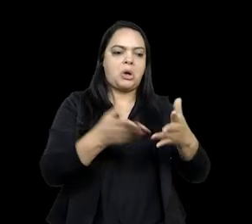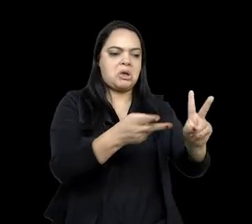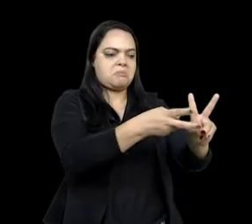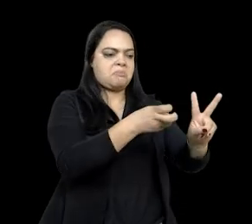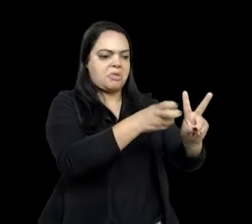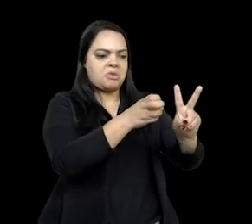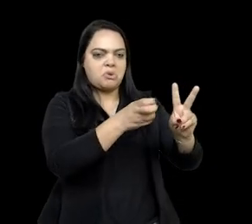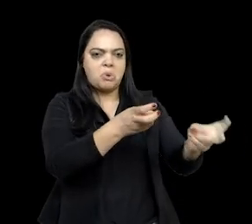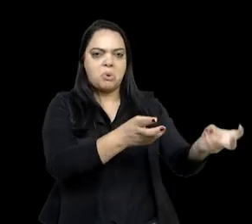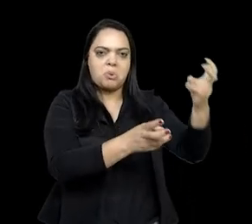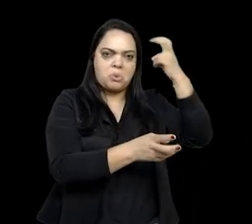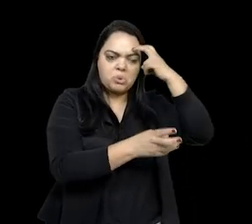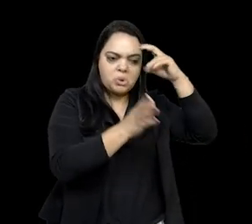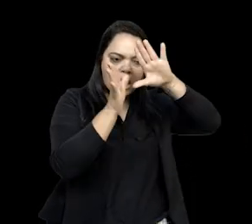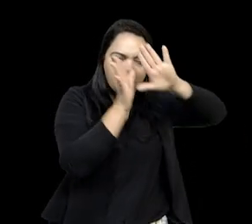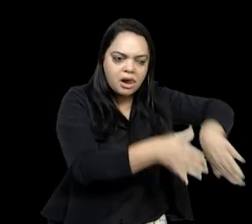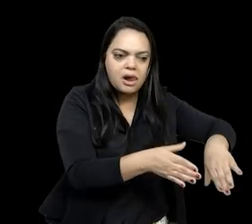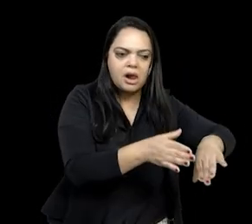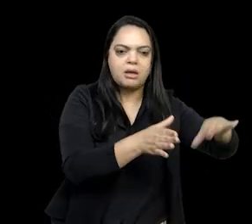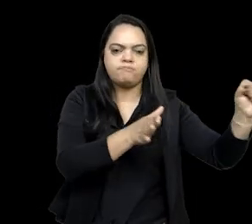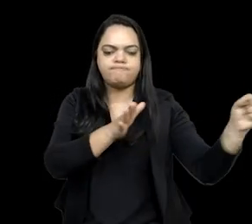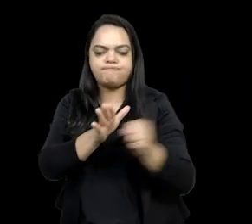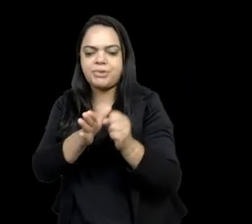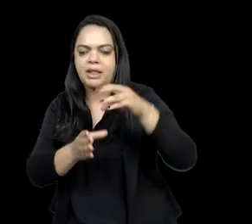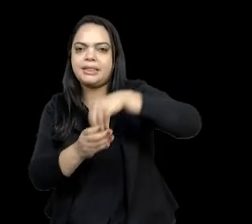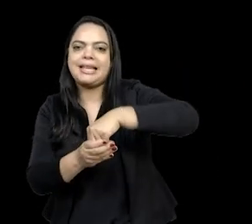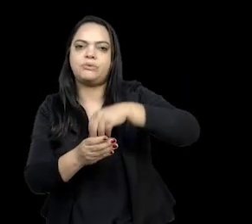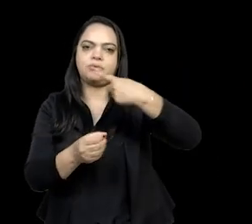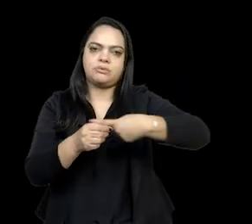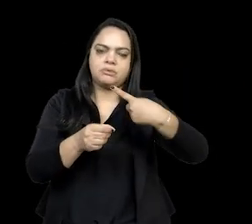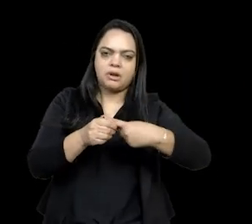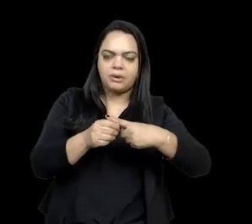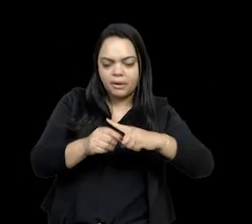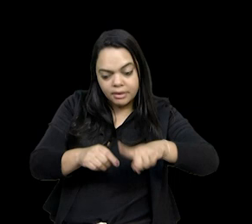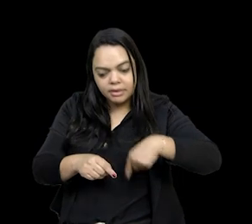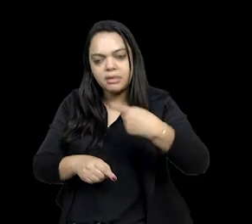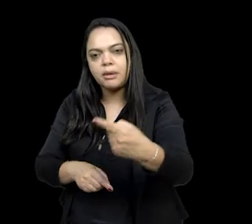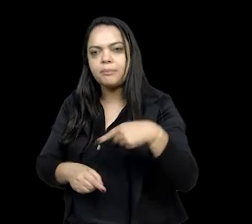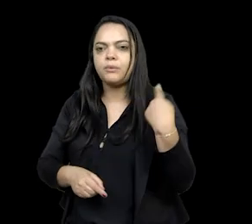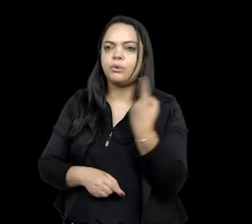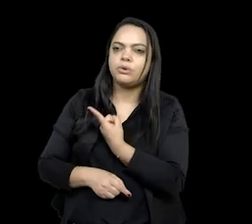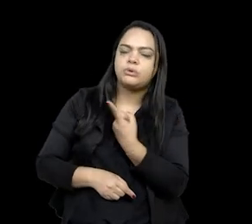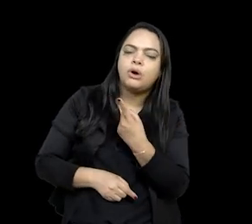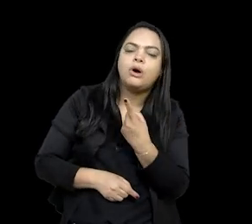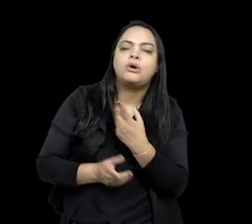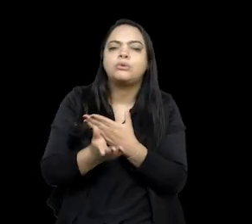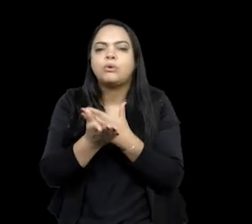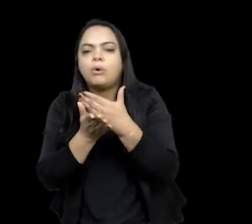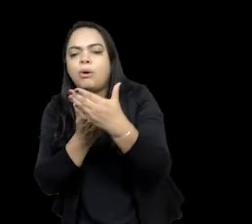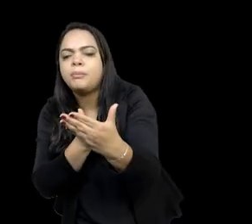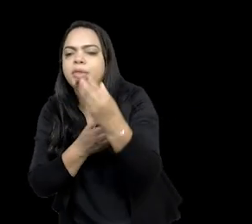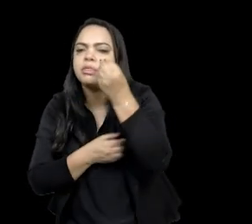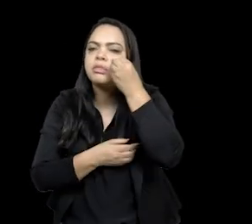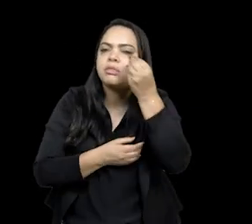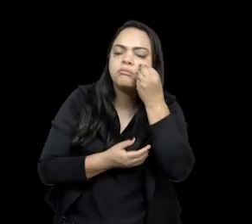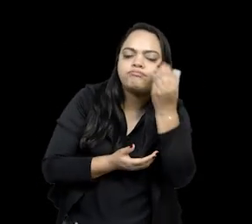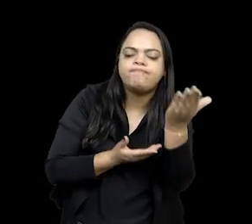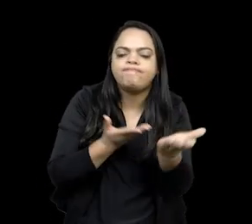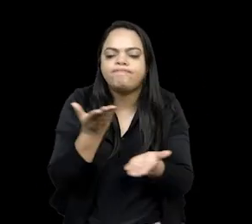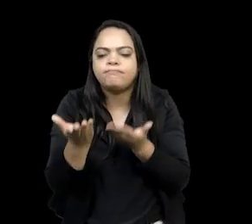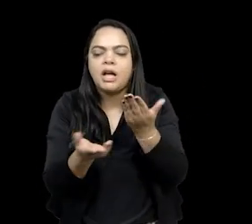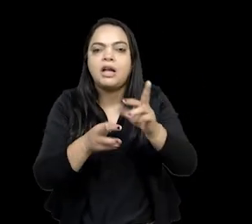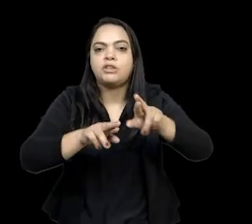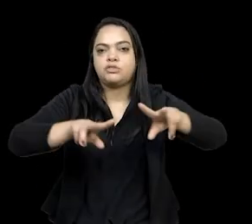disso é que a gente passa a ter uma perspectiva de lidar com a diversidade mesmo, né. E